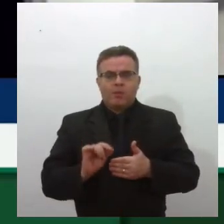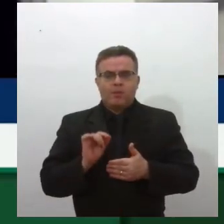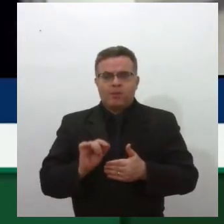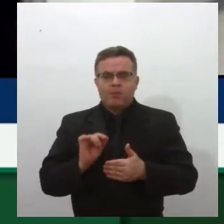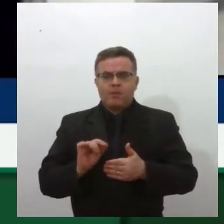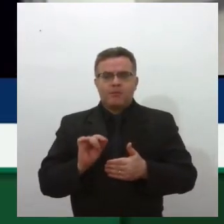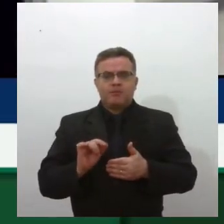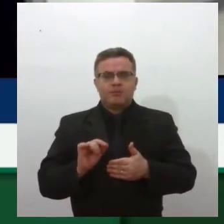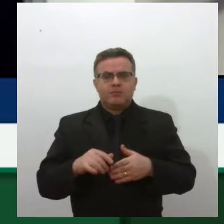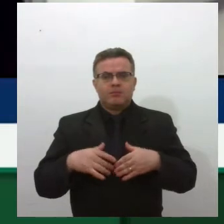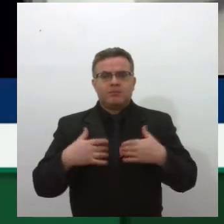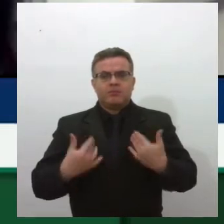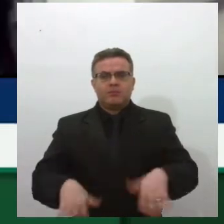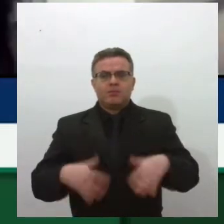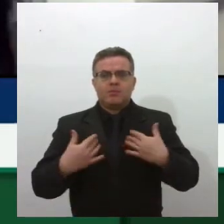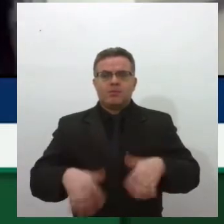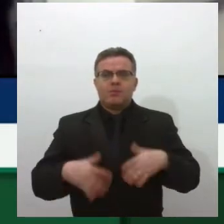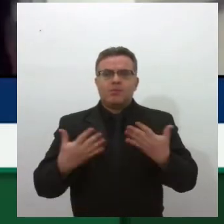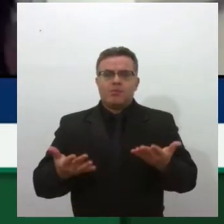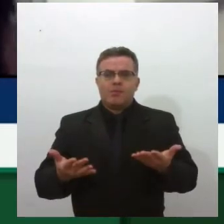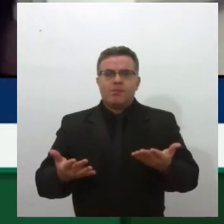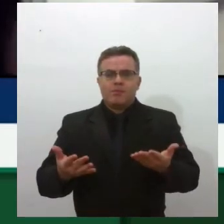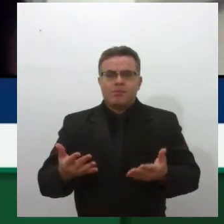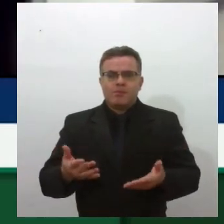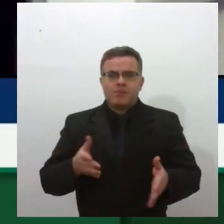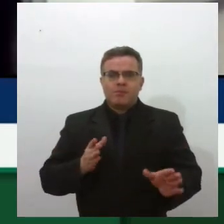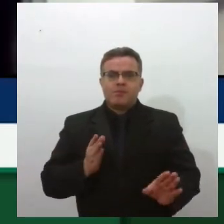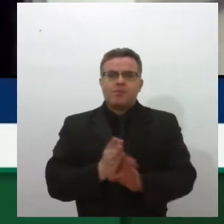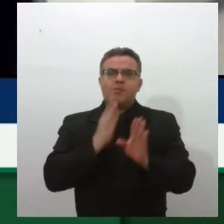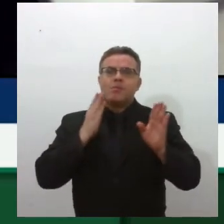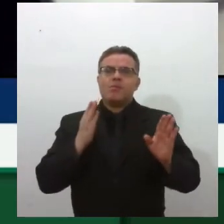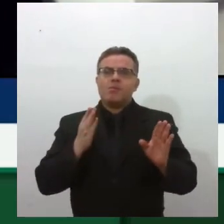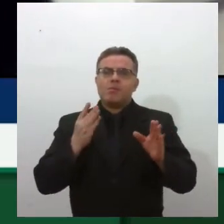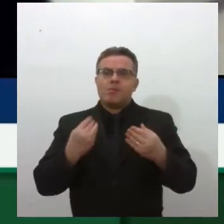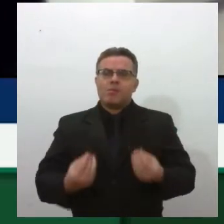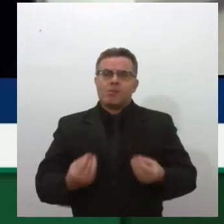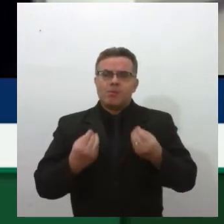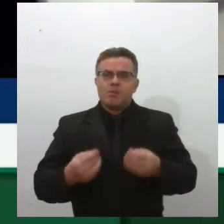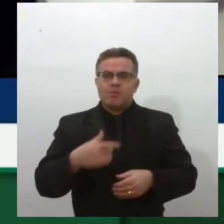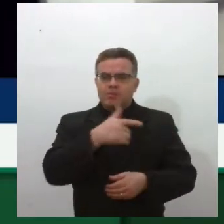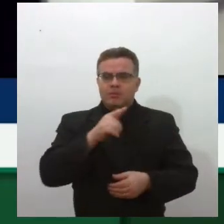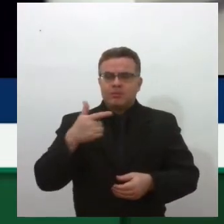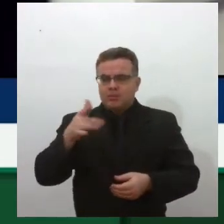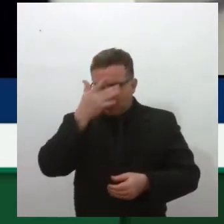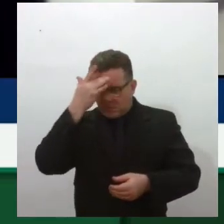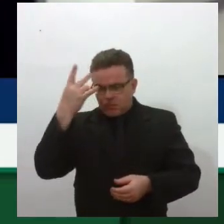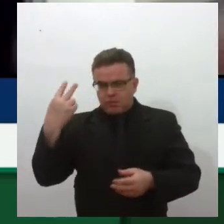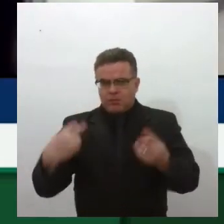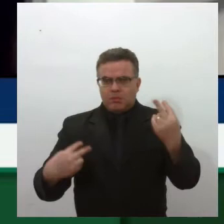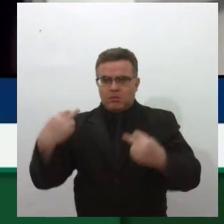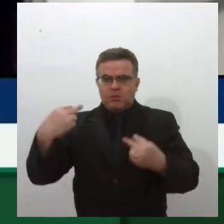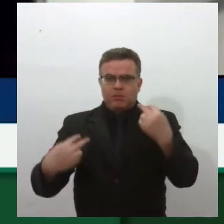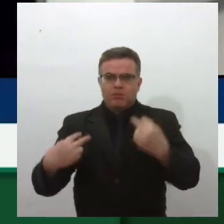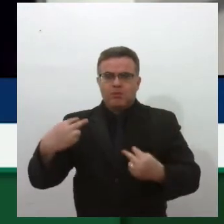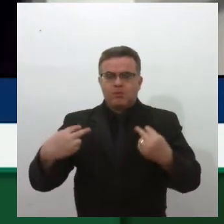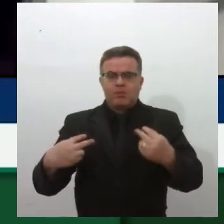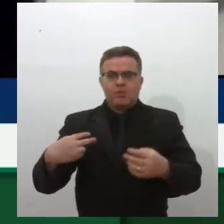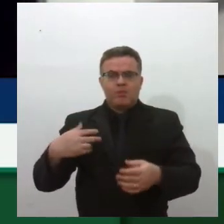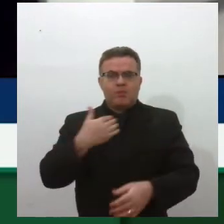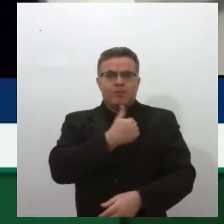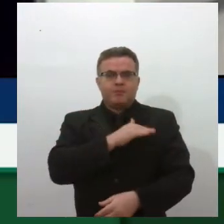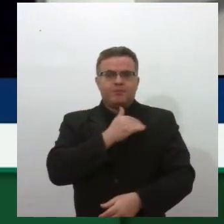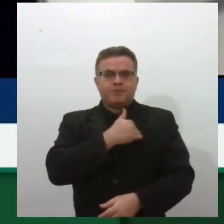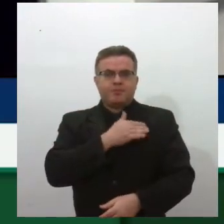eu... Aí que eu fui descobrir como é as pessoas têm um olhar preconceituoso